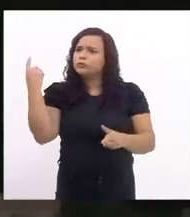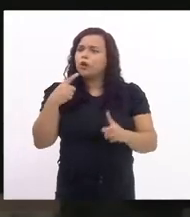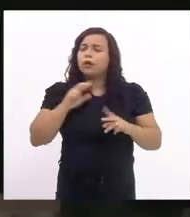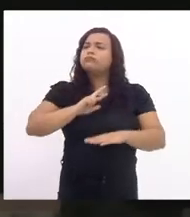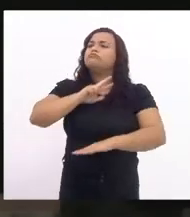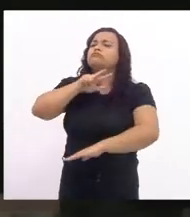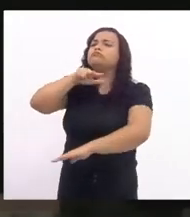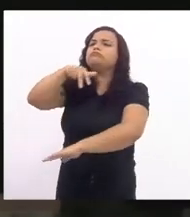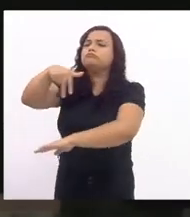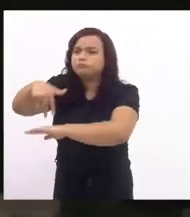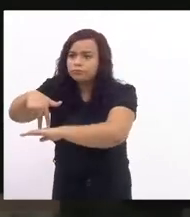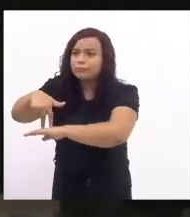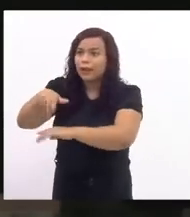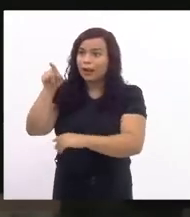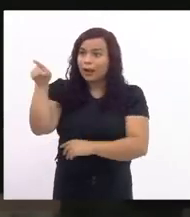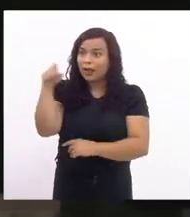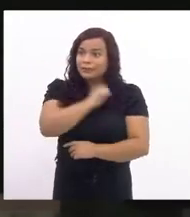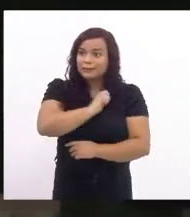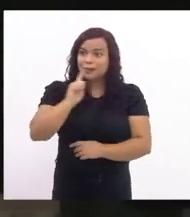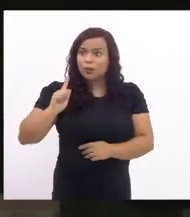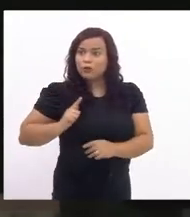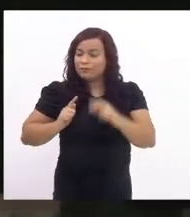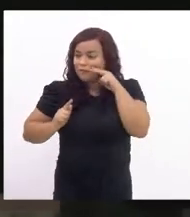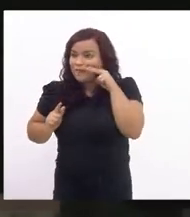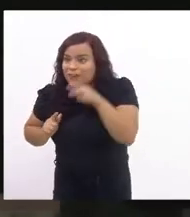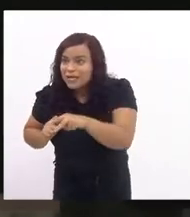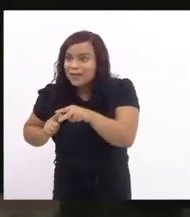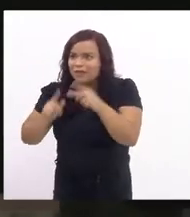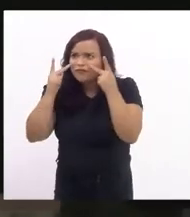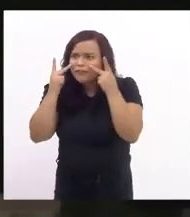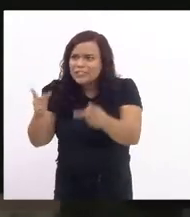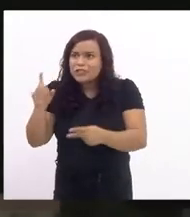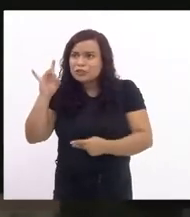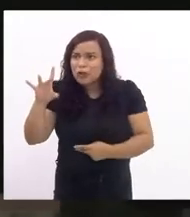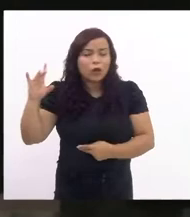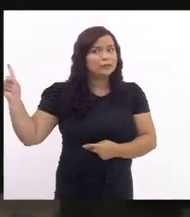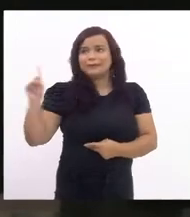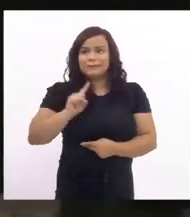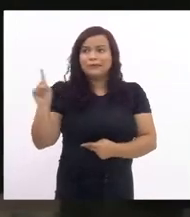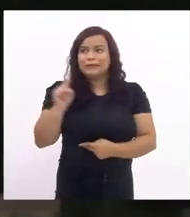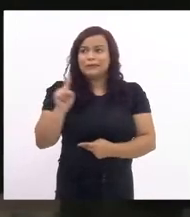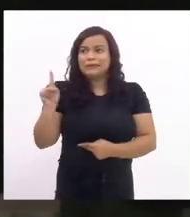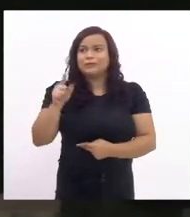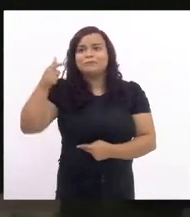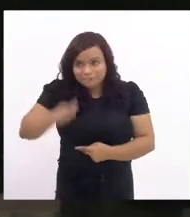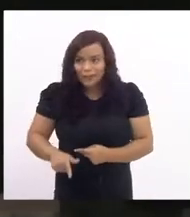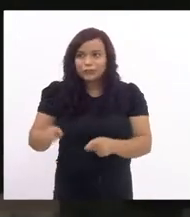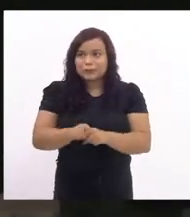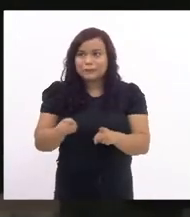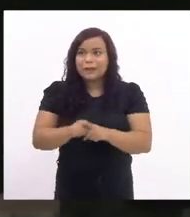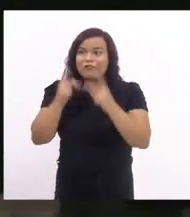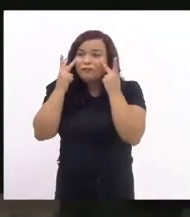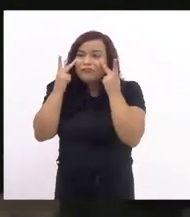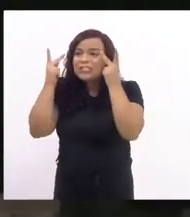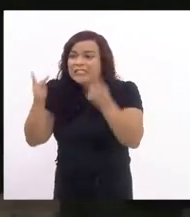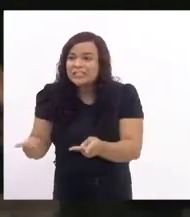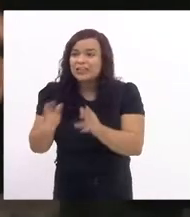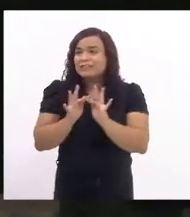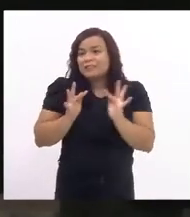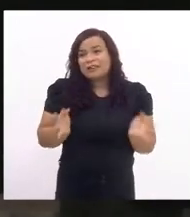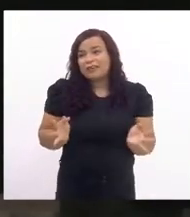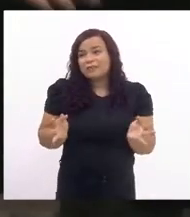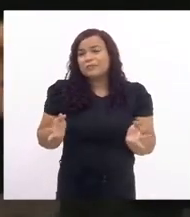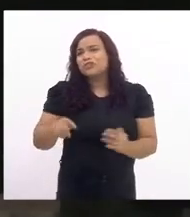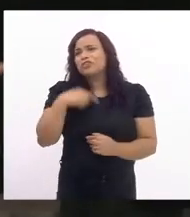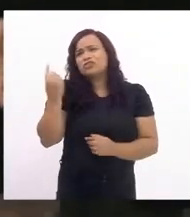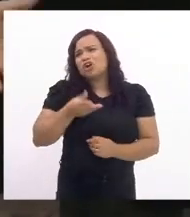em São Gonçalo não só visitar não deputada Mônica porque para fazer visita a gente